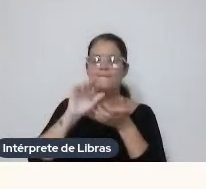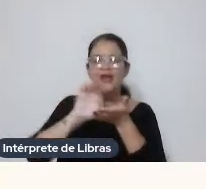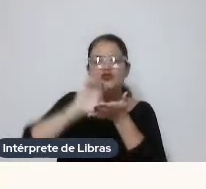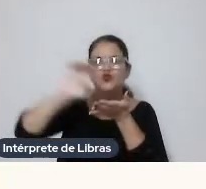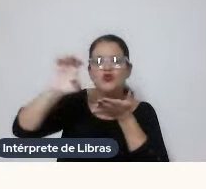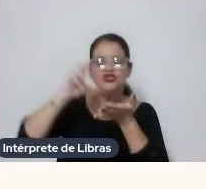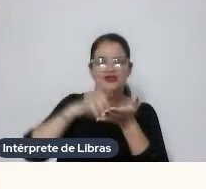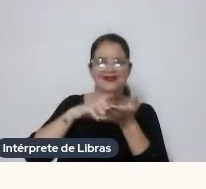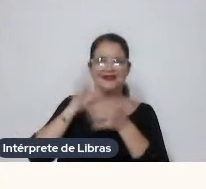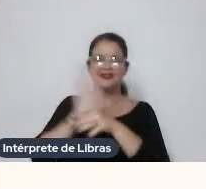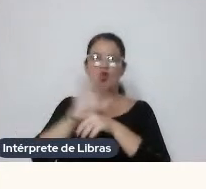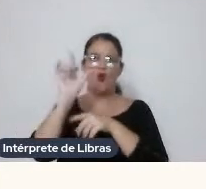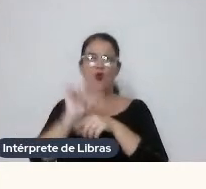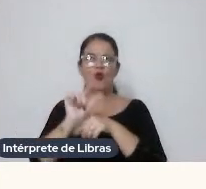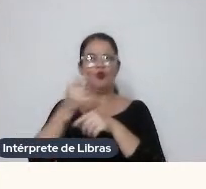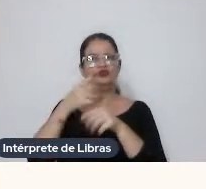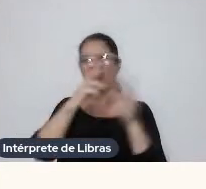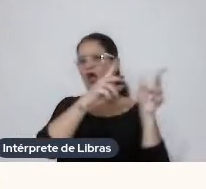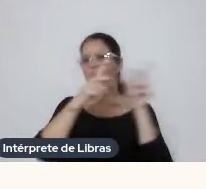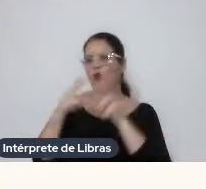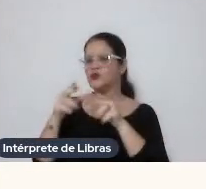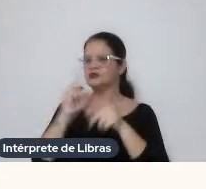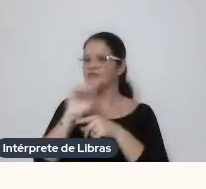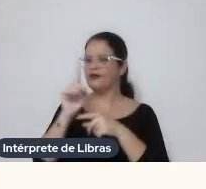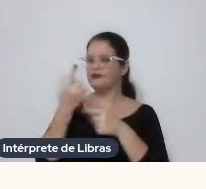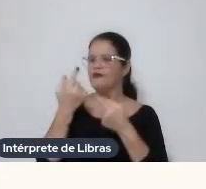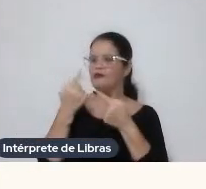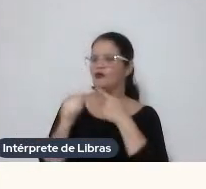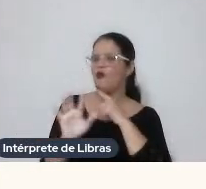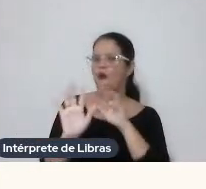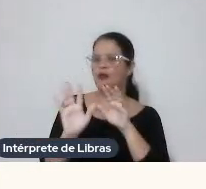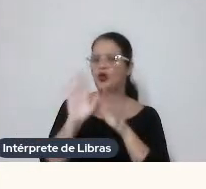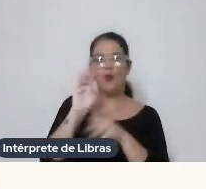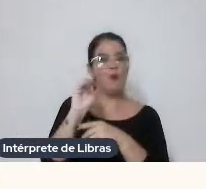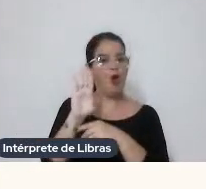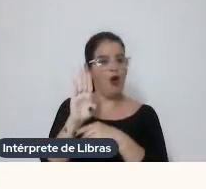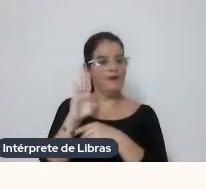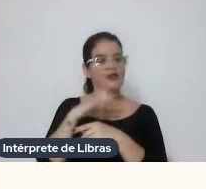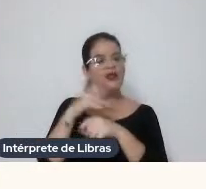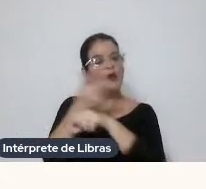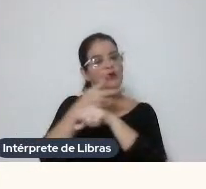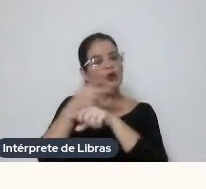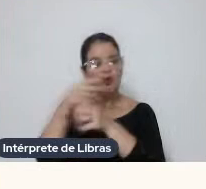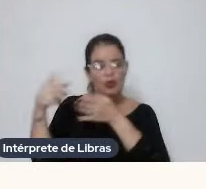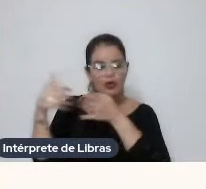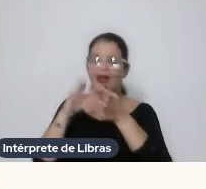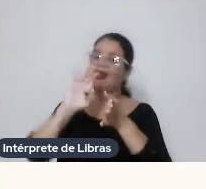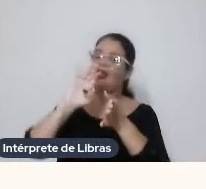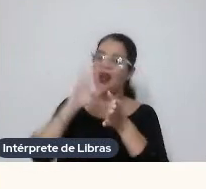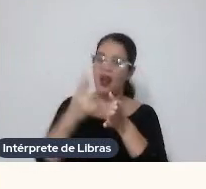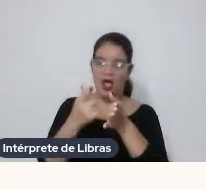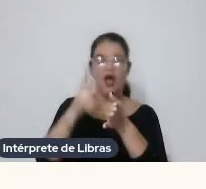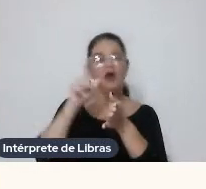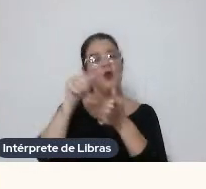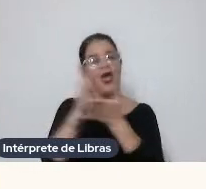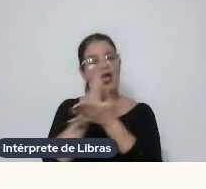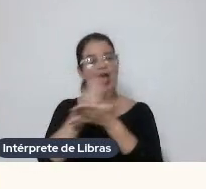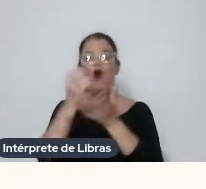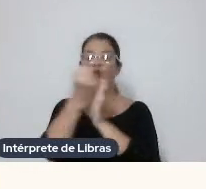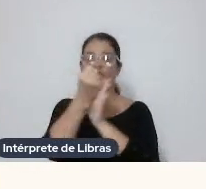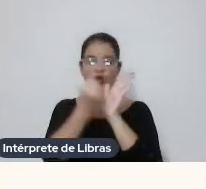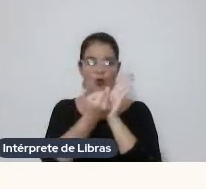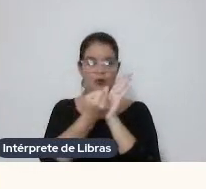curto Do que foi a série O Bob E aí Eu busquei um caminho Claro que seria Como algo documental